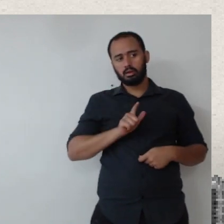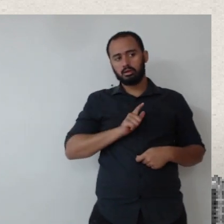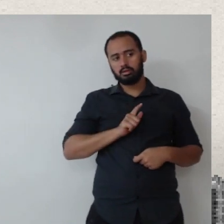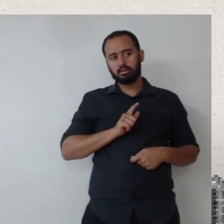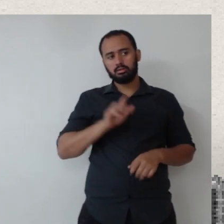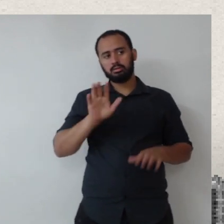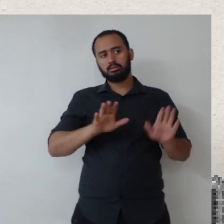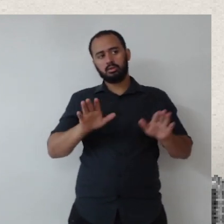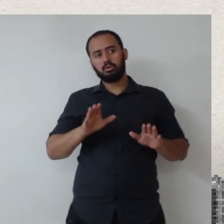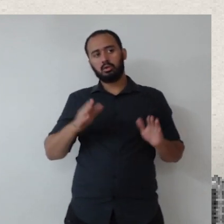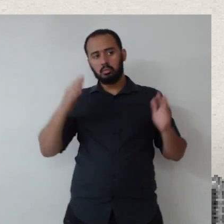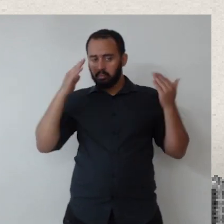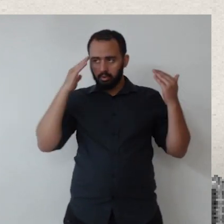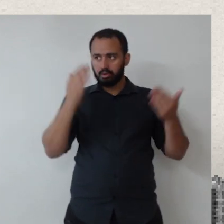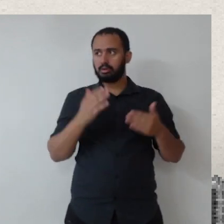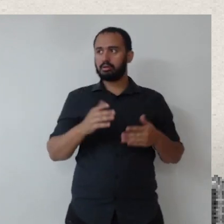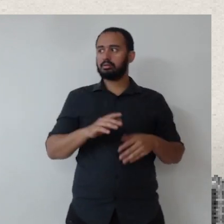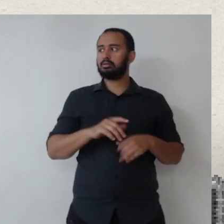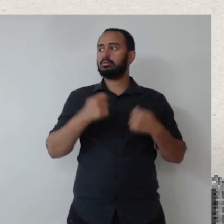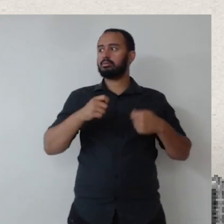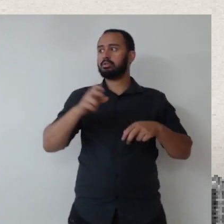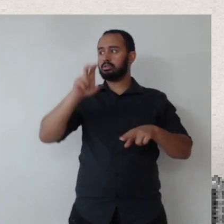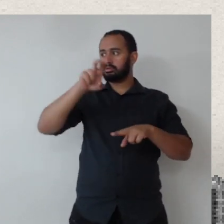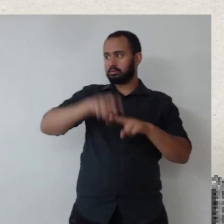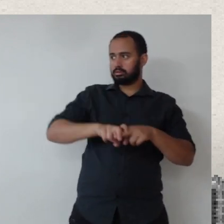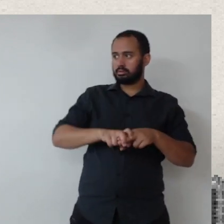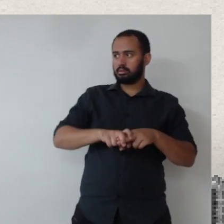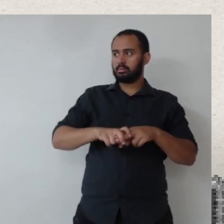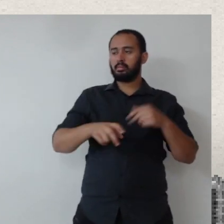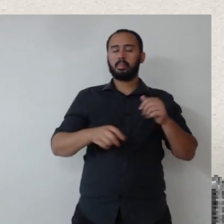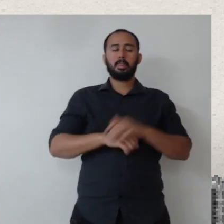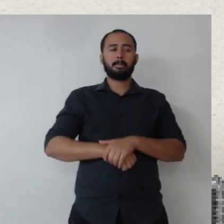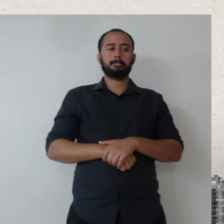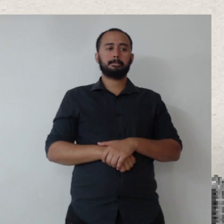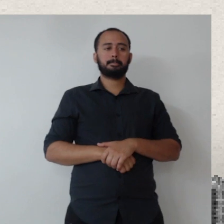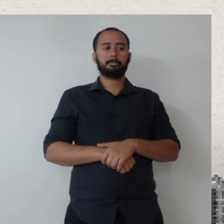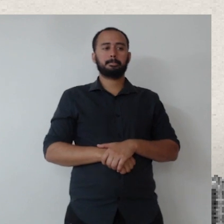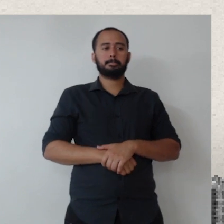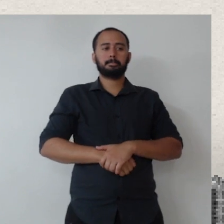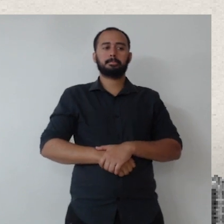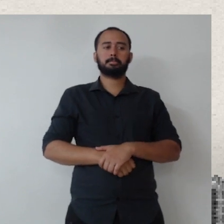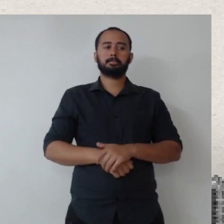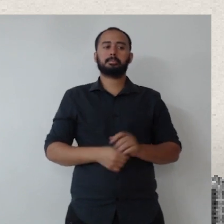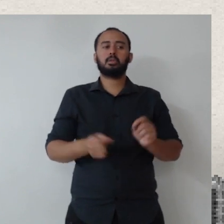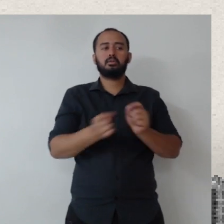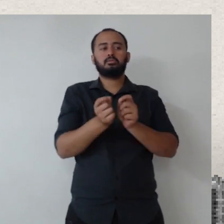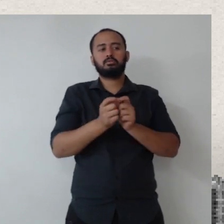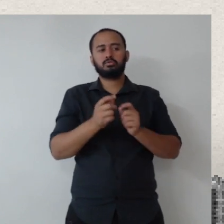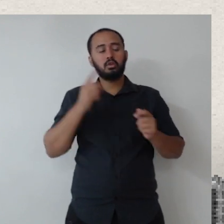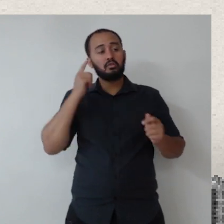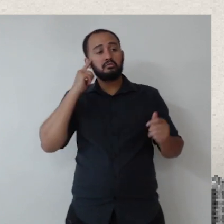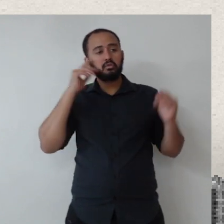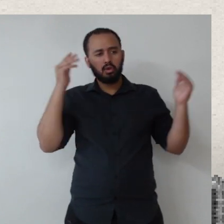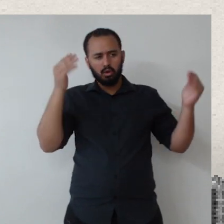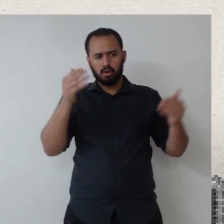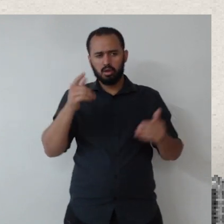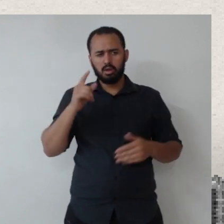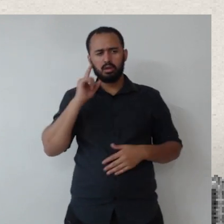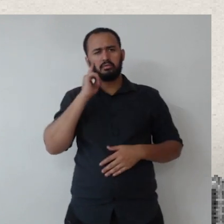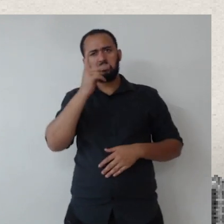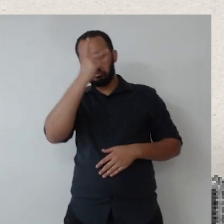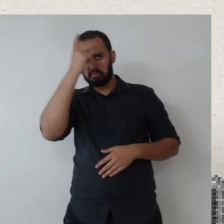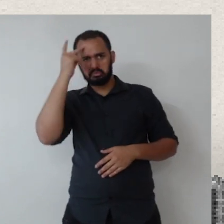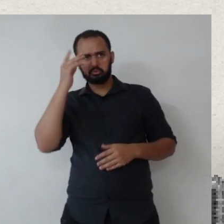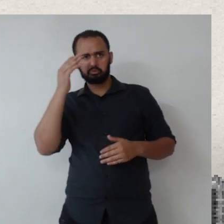forma geral, essas competências, mas o certo seria a gente sentar mesmo e mapear as competências mesmo, fazer um sistema de gestão de competências, aí analisar os gaps